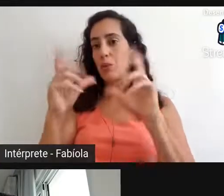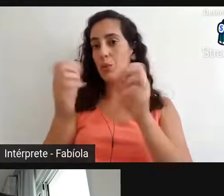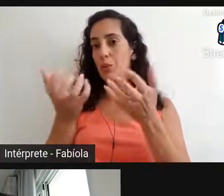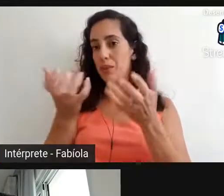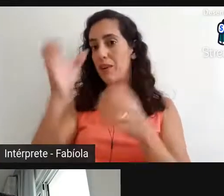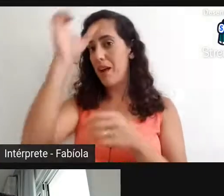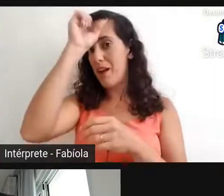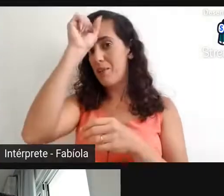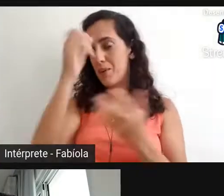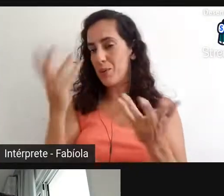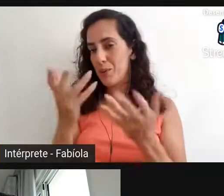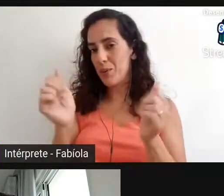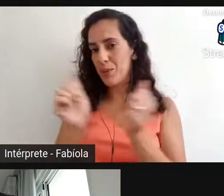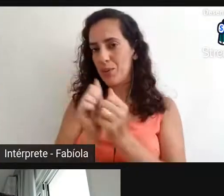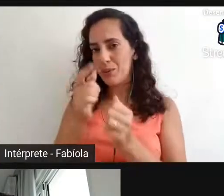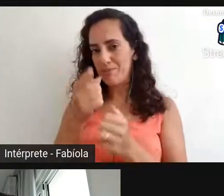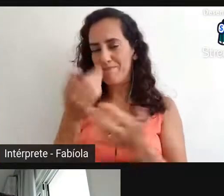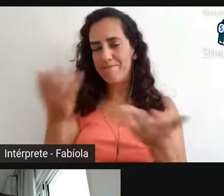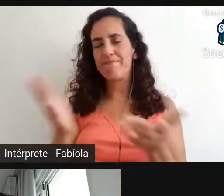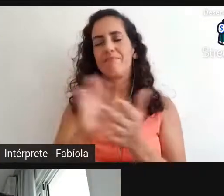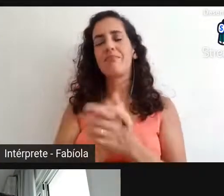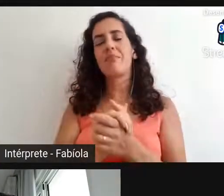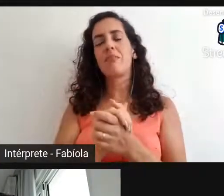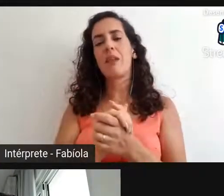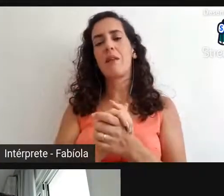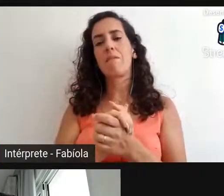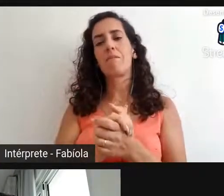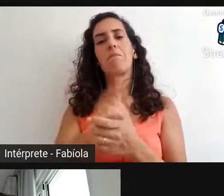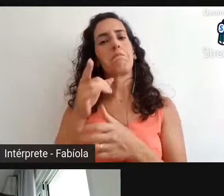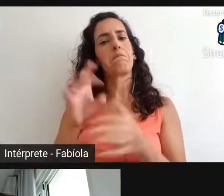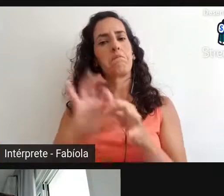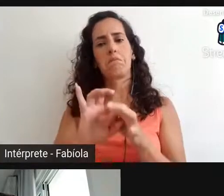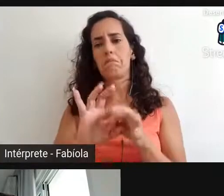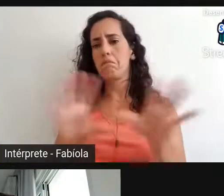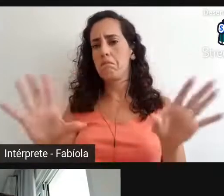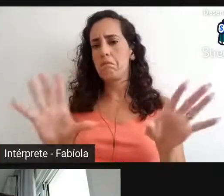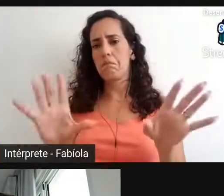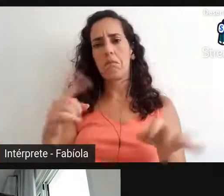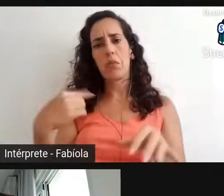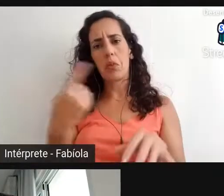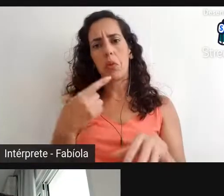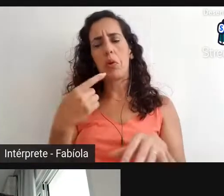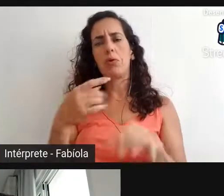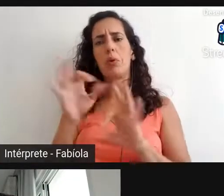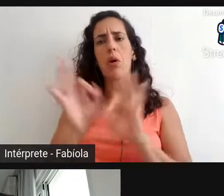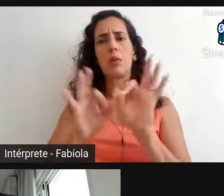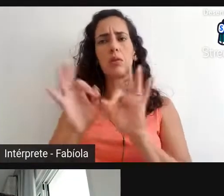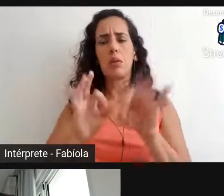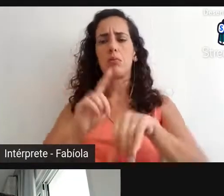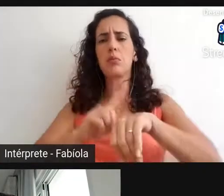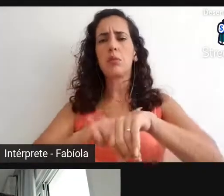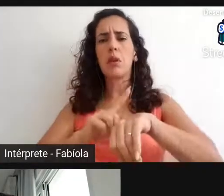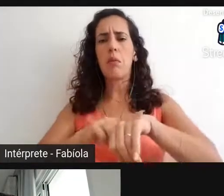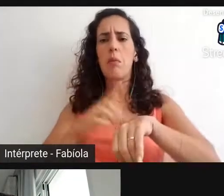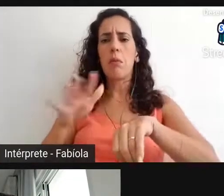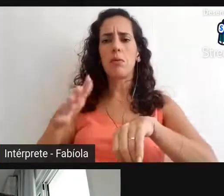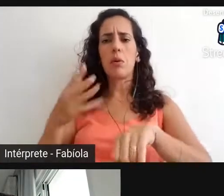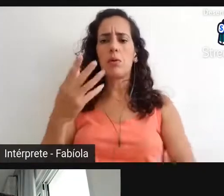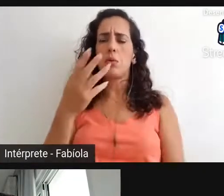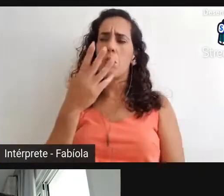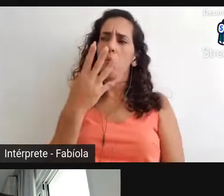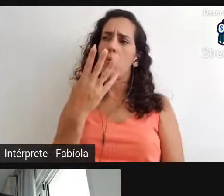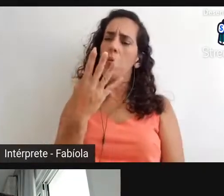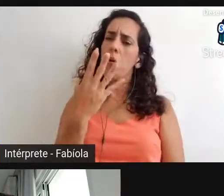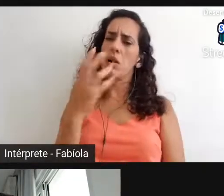a palavra para você. Naquele, fica à vontade, a gente estipulou 45 minutos, 50 minutos,